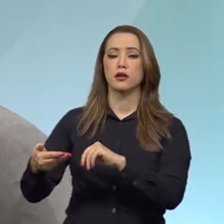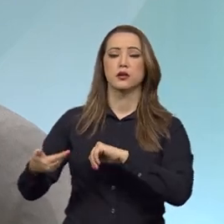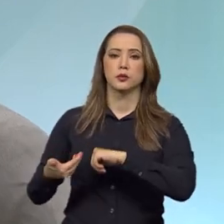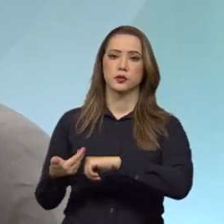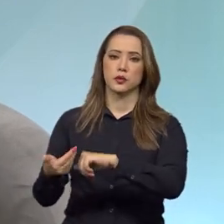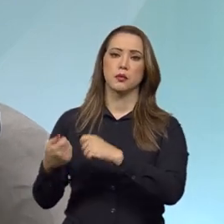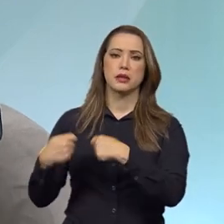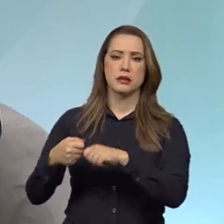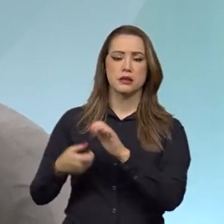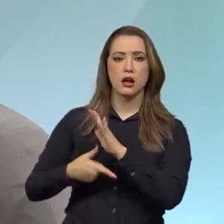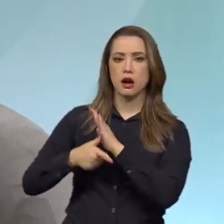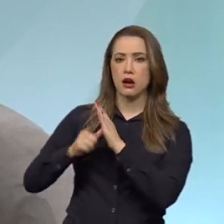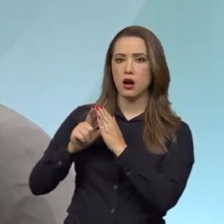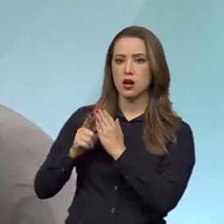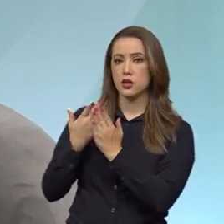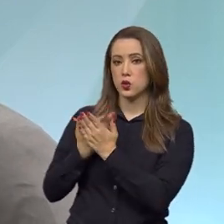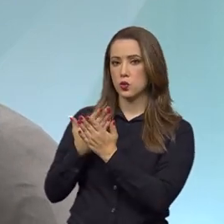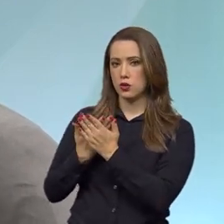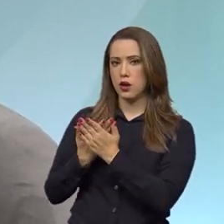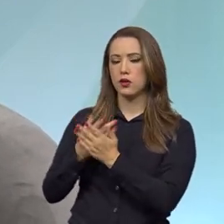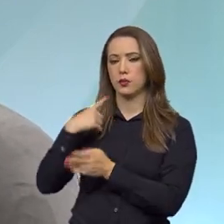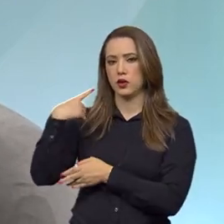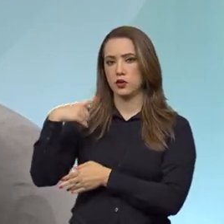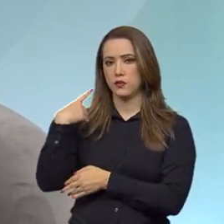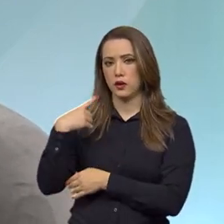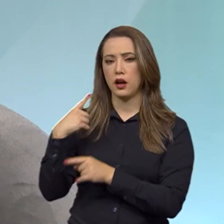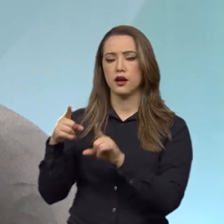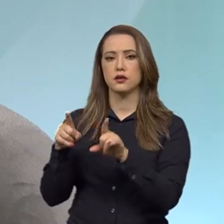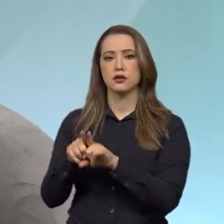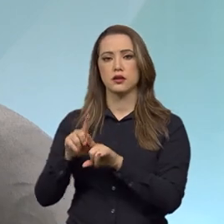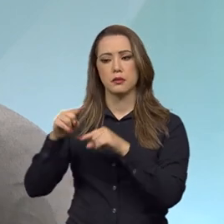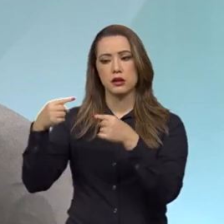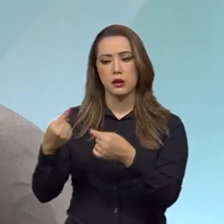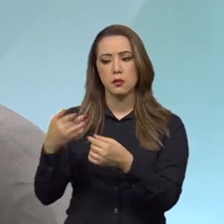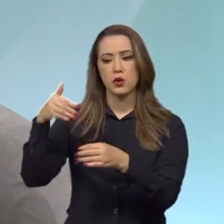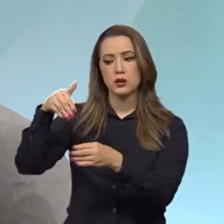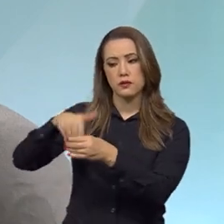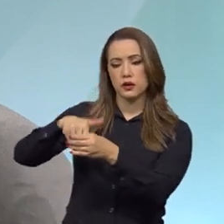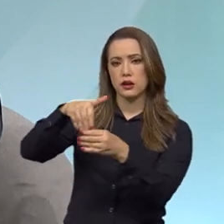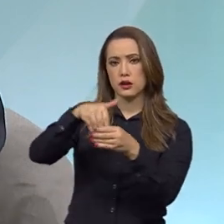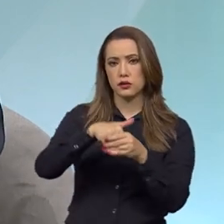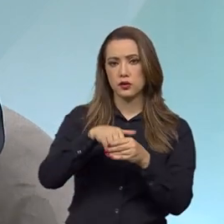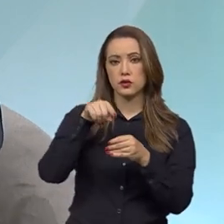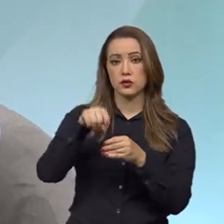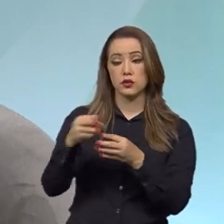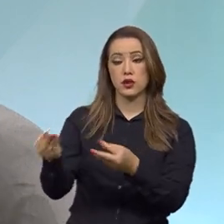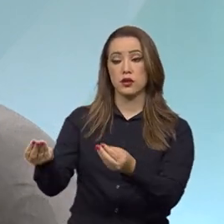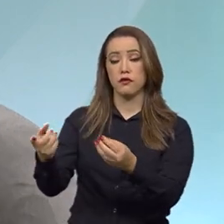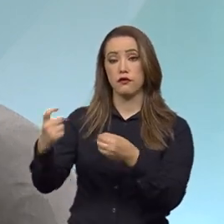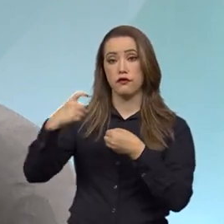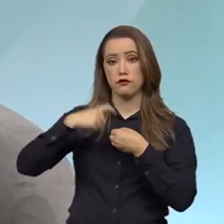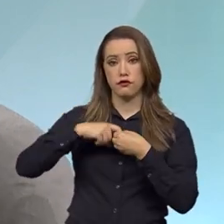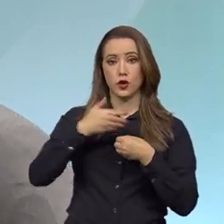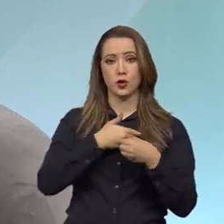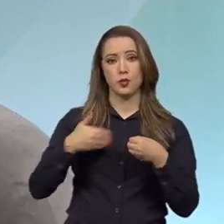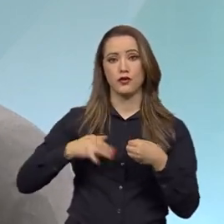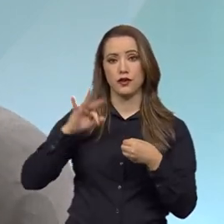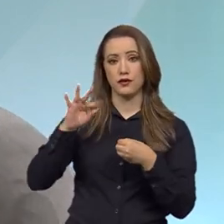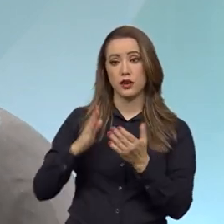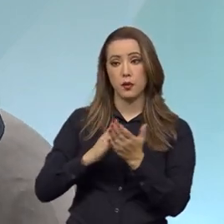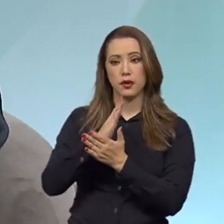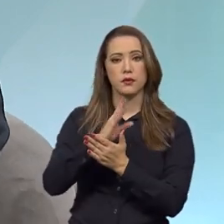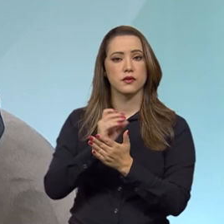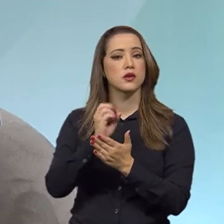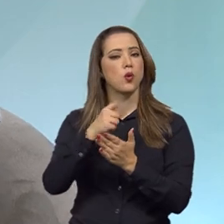público. Também quando esse projeto já é votado nas casas do Congresso Nacional e são encaminhados ao governo federal para sanção e veto,